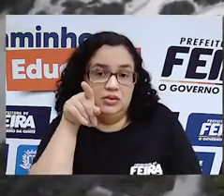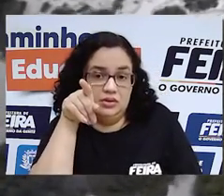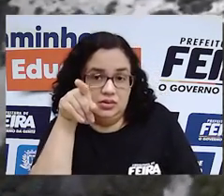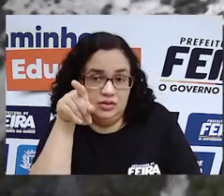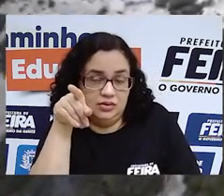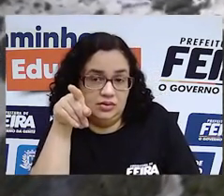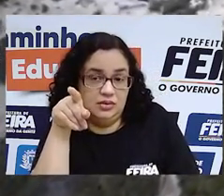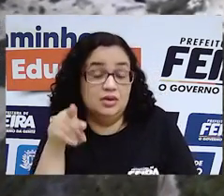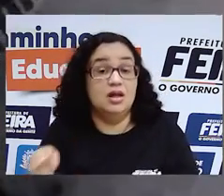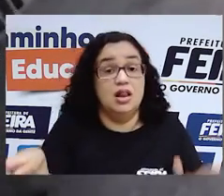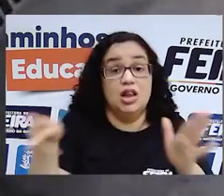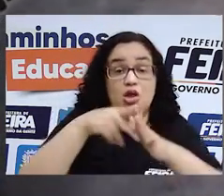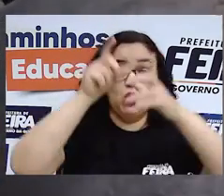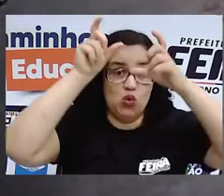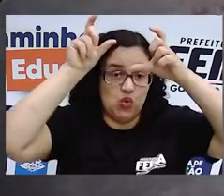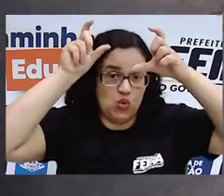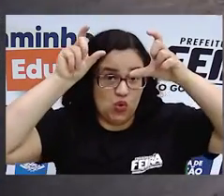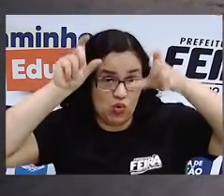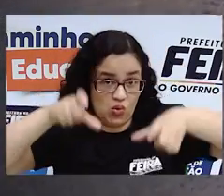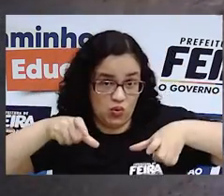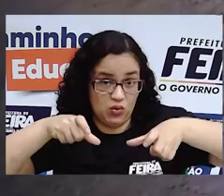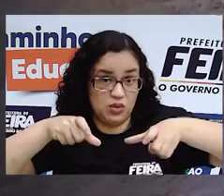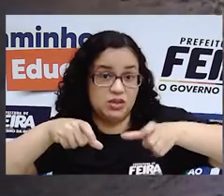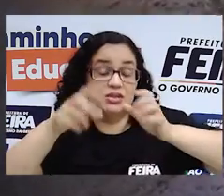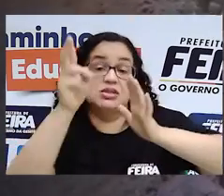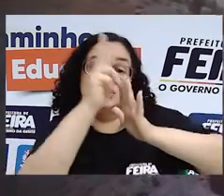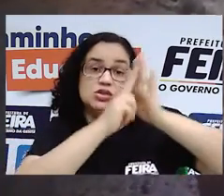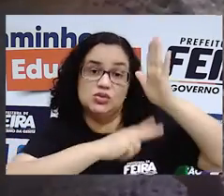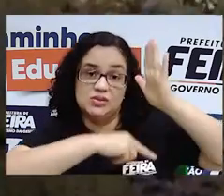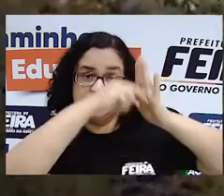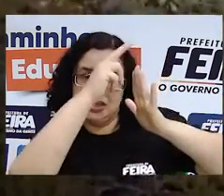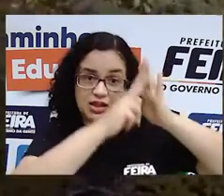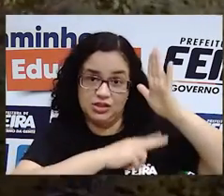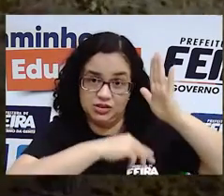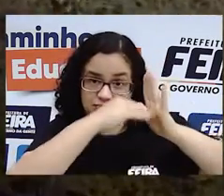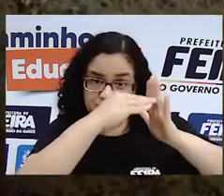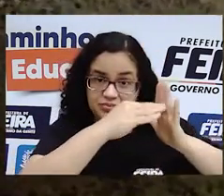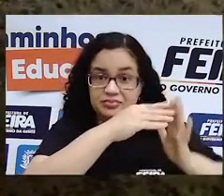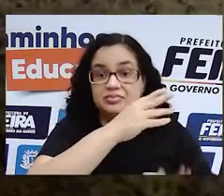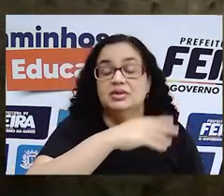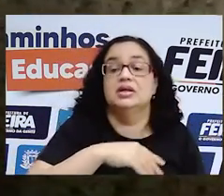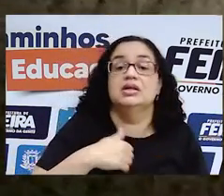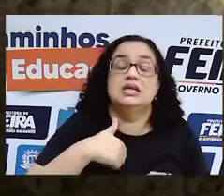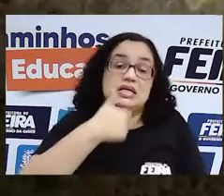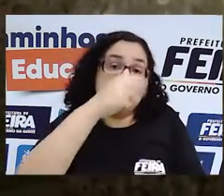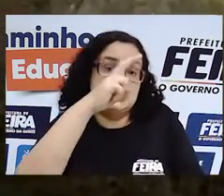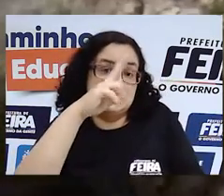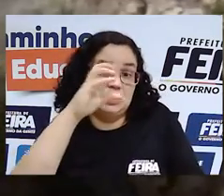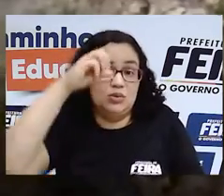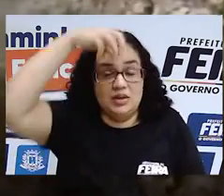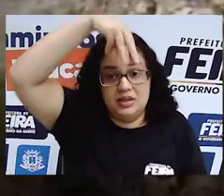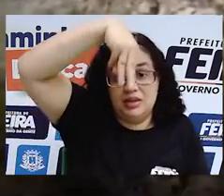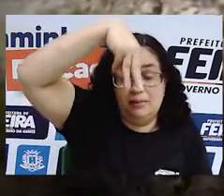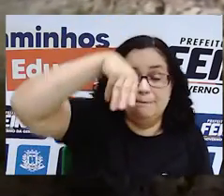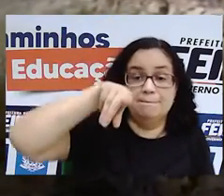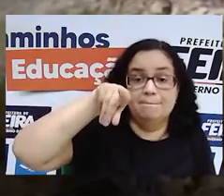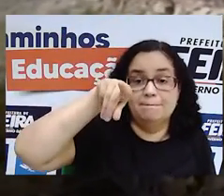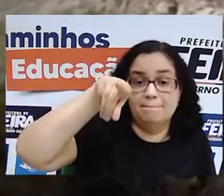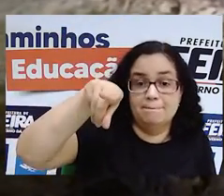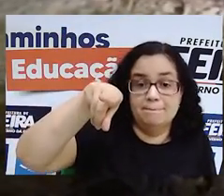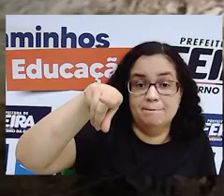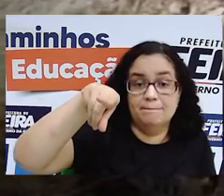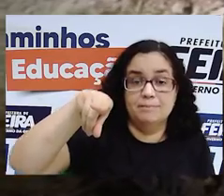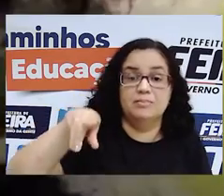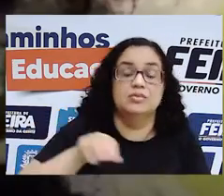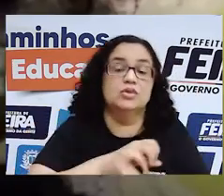Devosbat está situado dentro de uma zona geotermal do norte de Nova Zelândia, meio de 50 metros de comprimento e criou-se a partir de